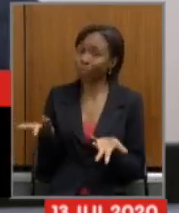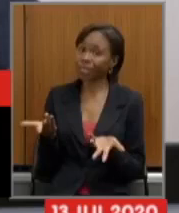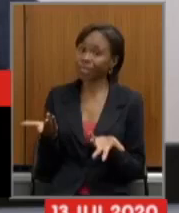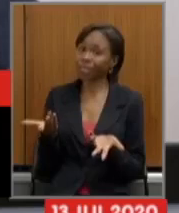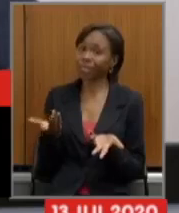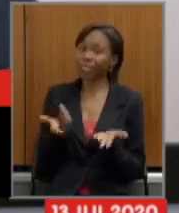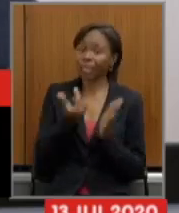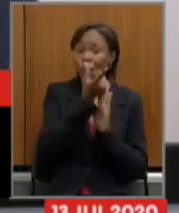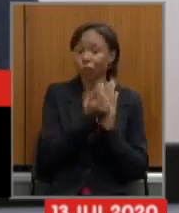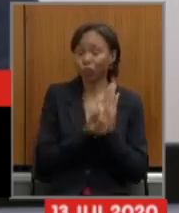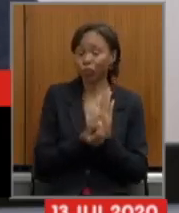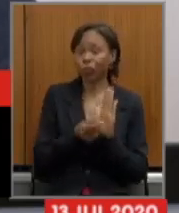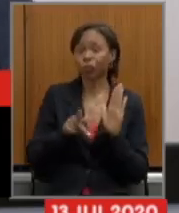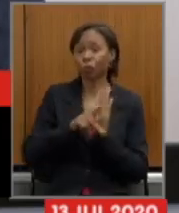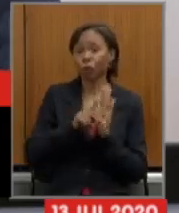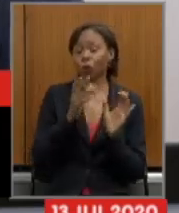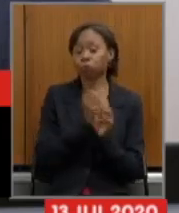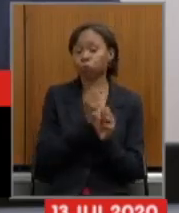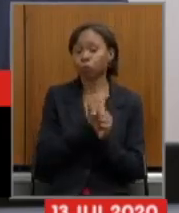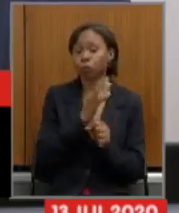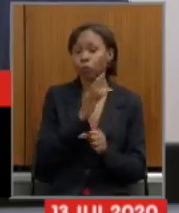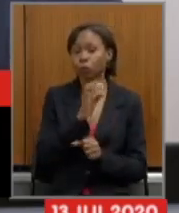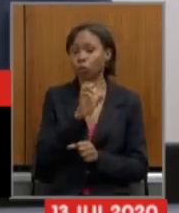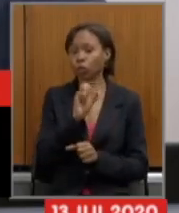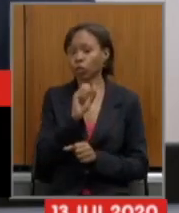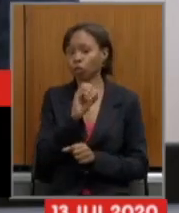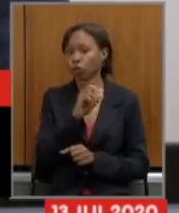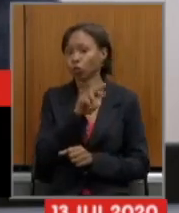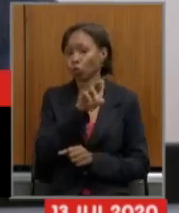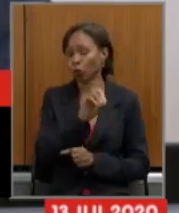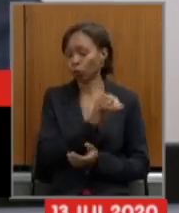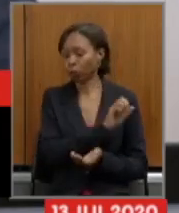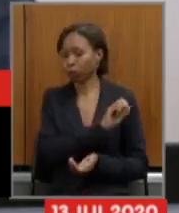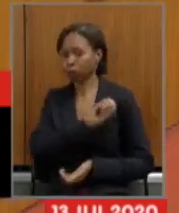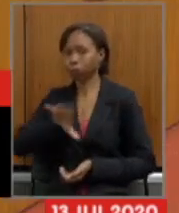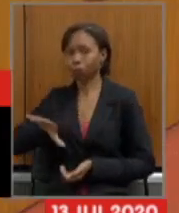receitas do tesouro puderem responder o questionamento da deputada